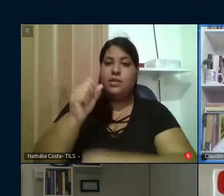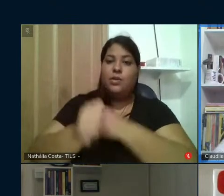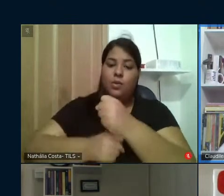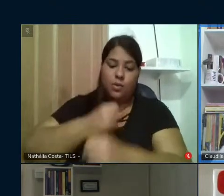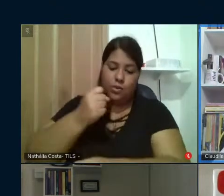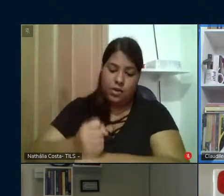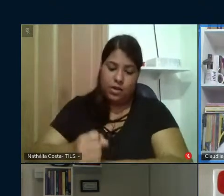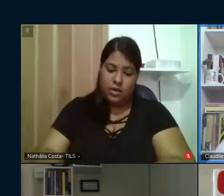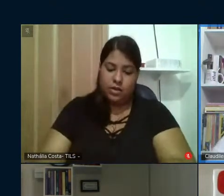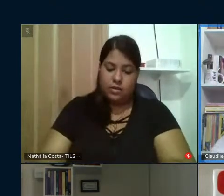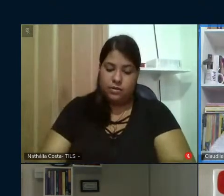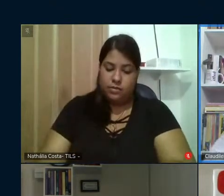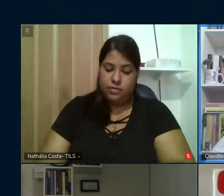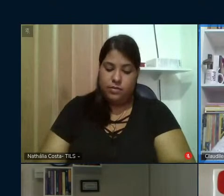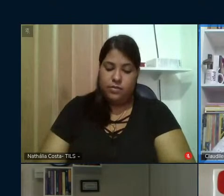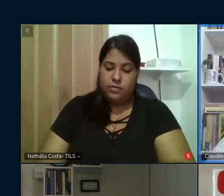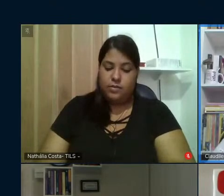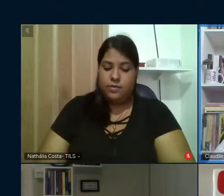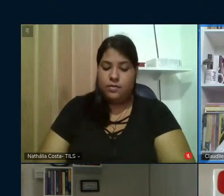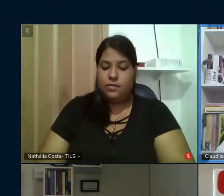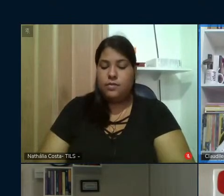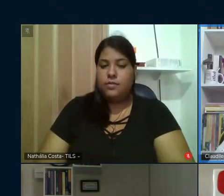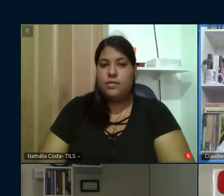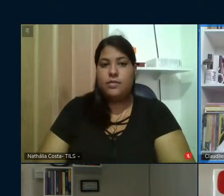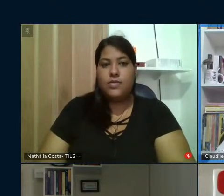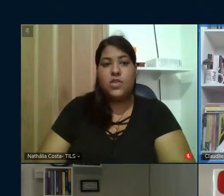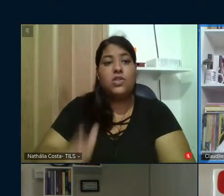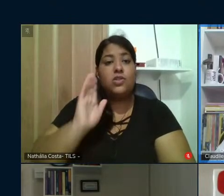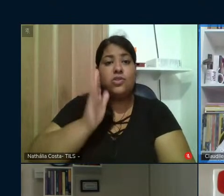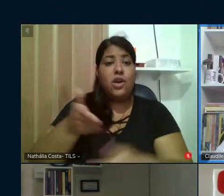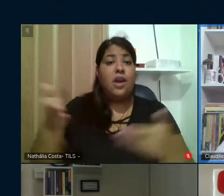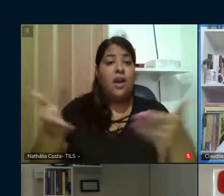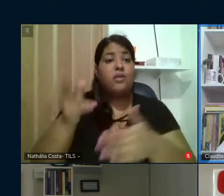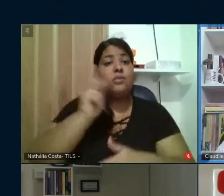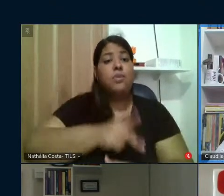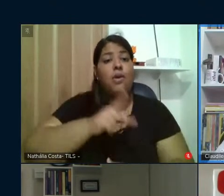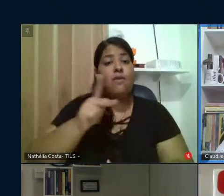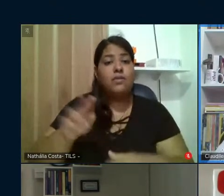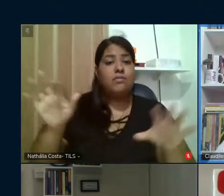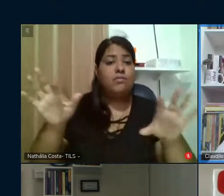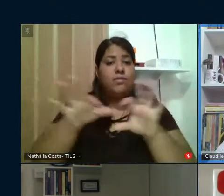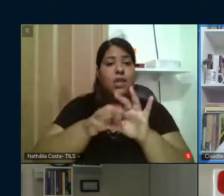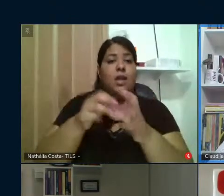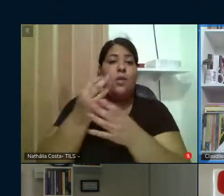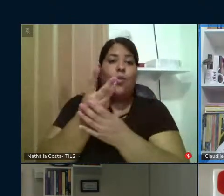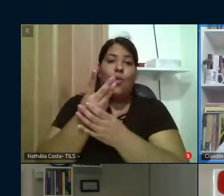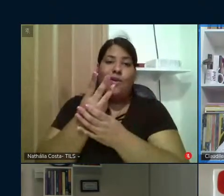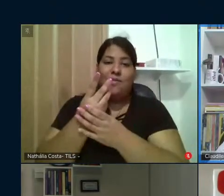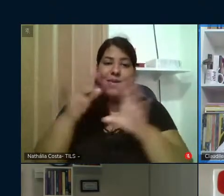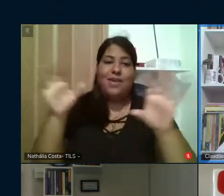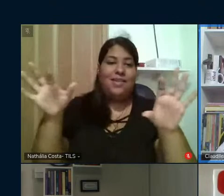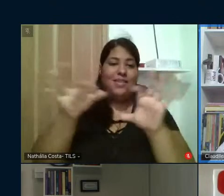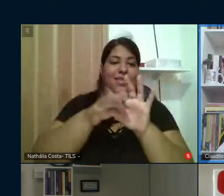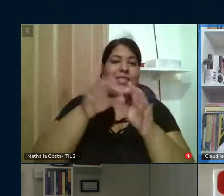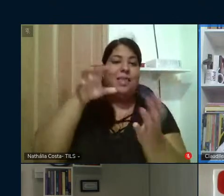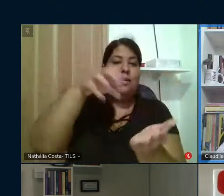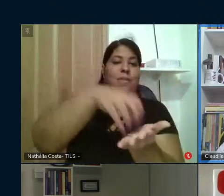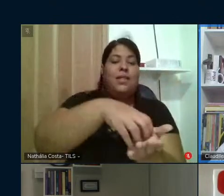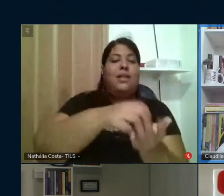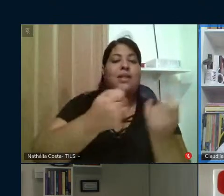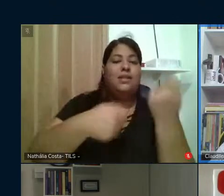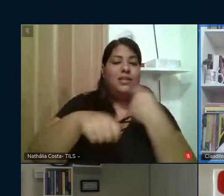tão jovem, né, Edson? 25 anos, atualmente professor associado da UFPE, vinculado ao Departamento de